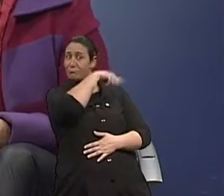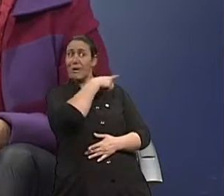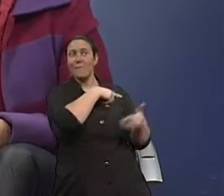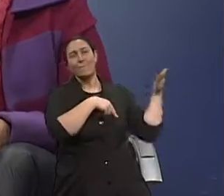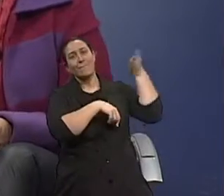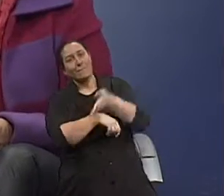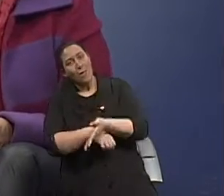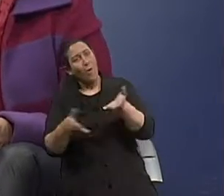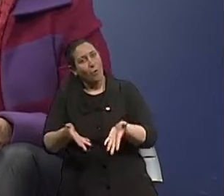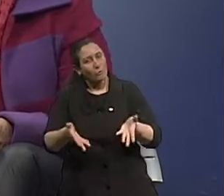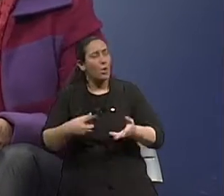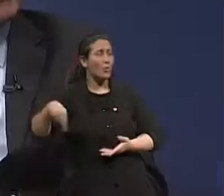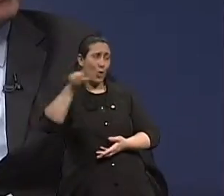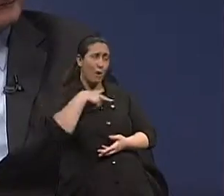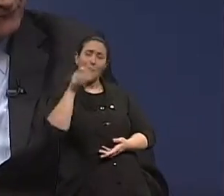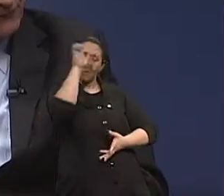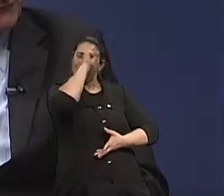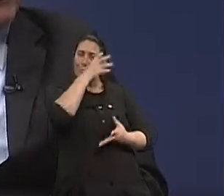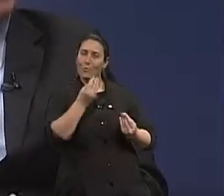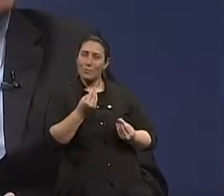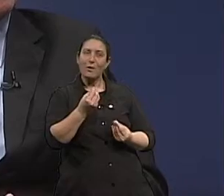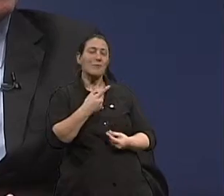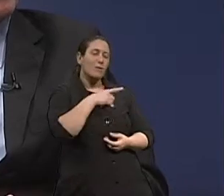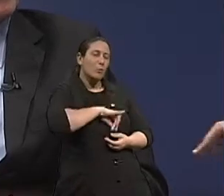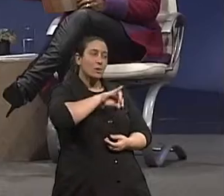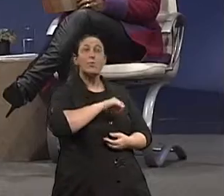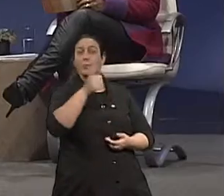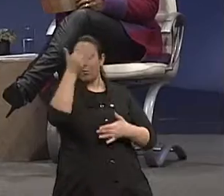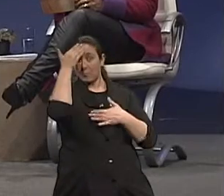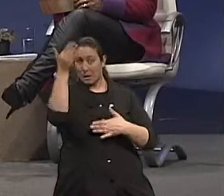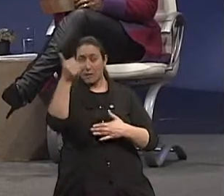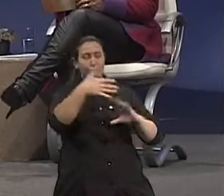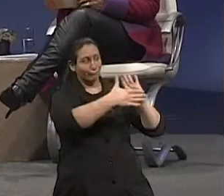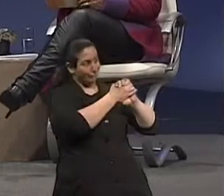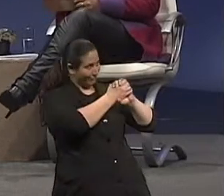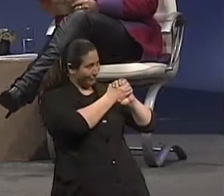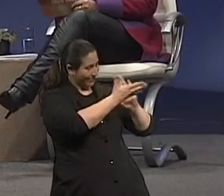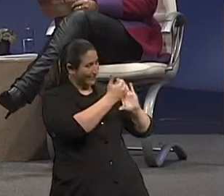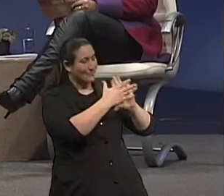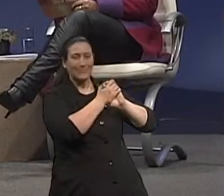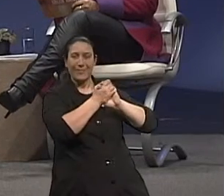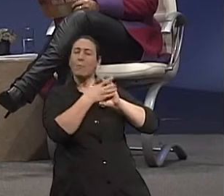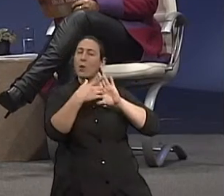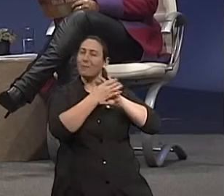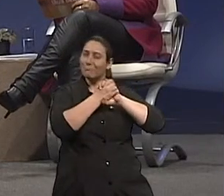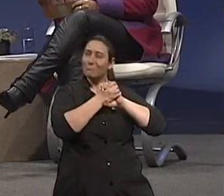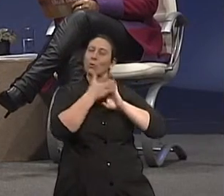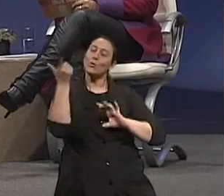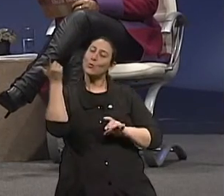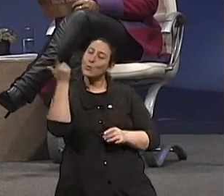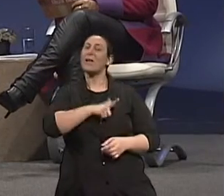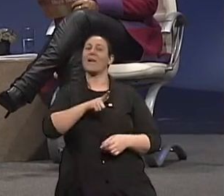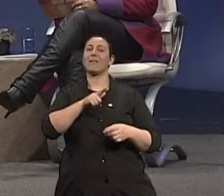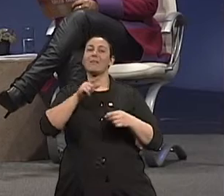aqui conosco. Todos ganhamos, né, doutor? Então isso é fundamental. Muito obrigada, vamos terminar de mãos dadas? Porque assim a gente realmente